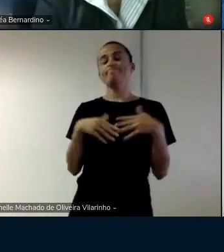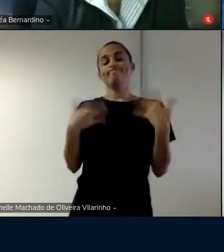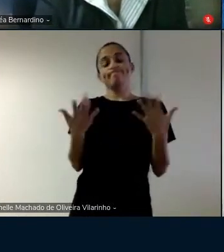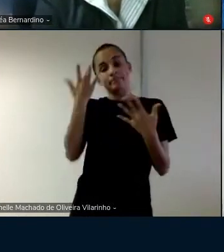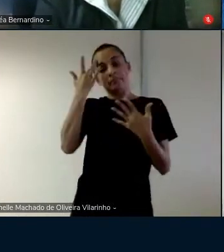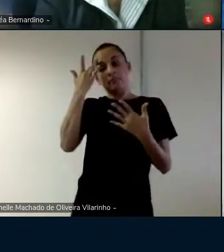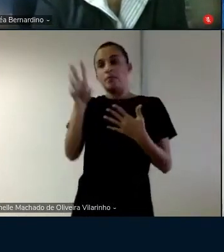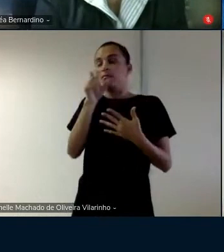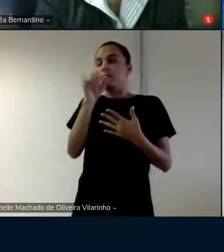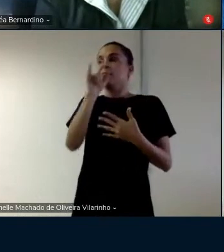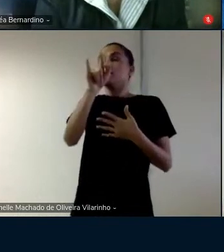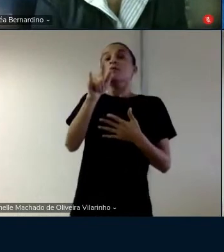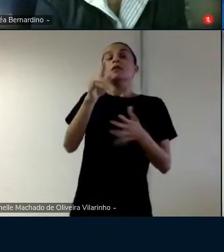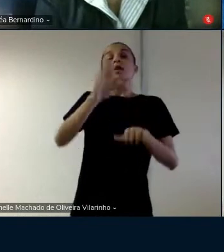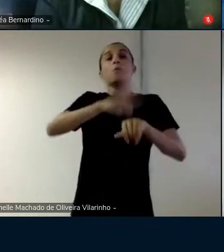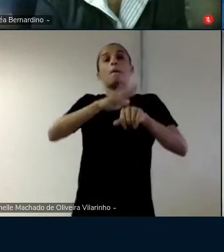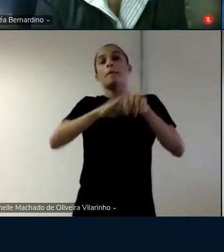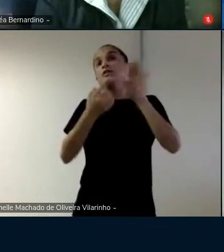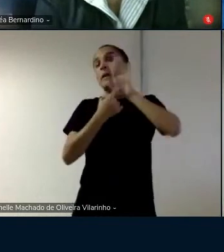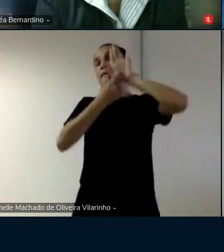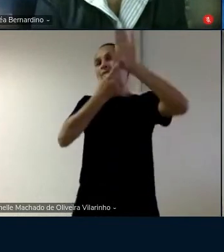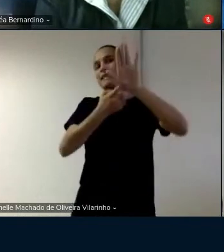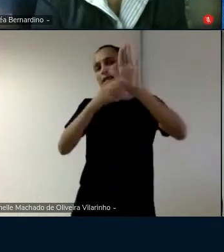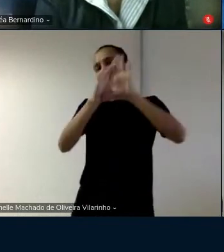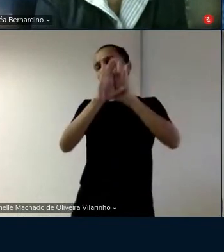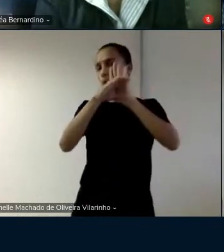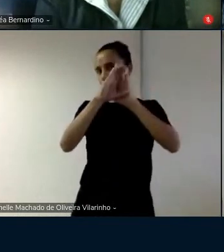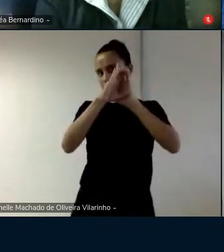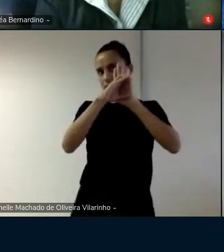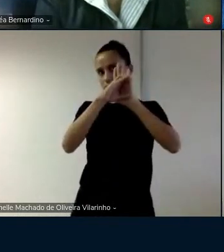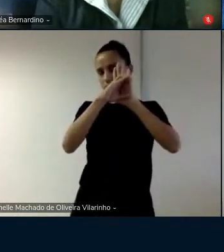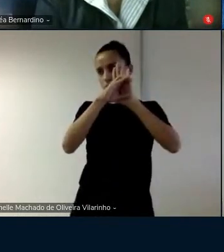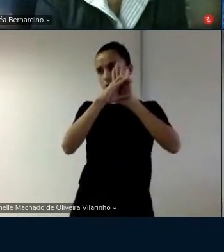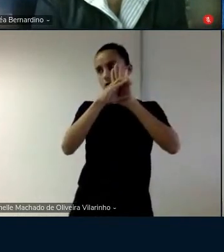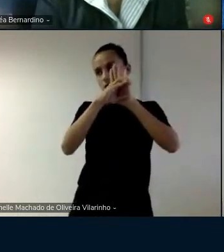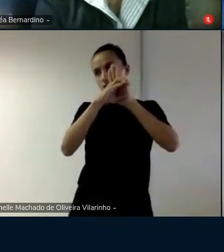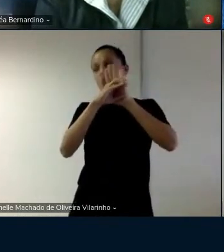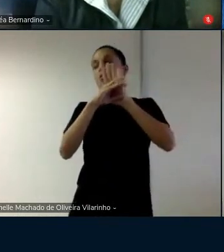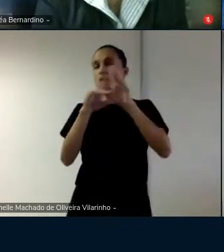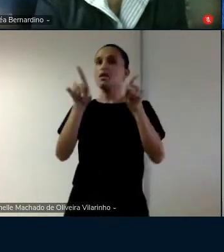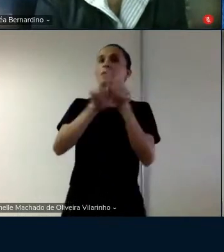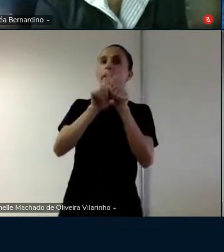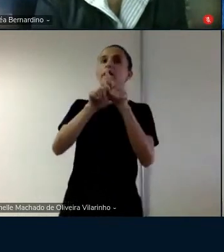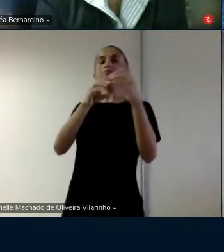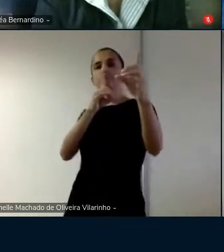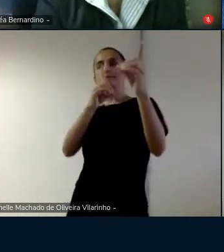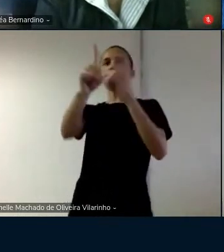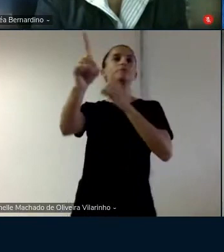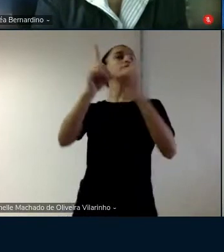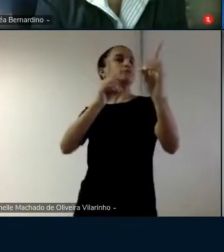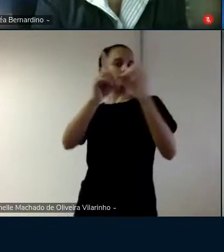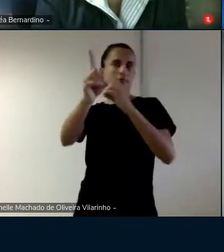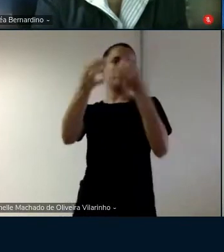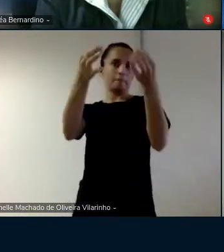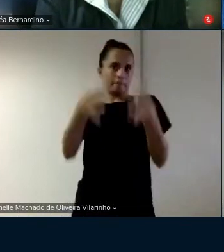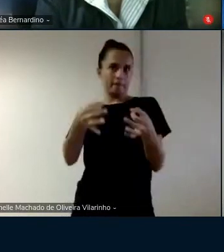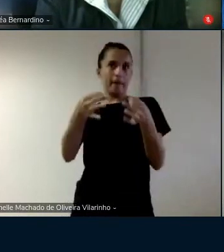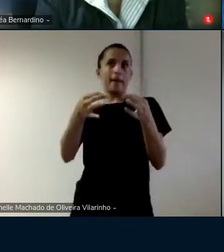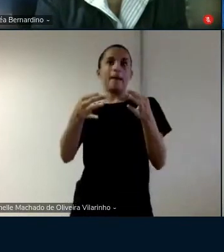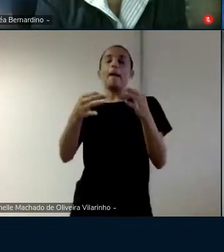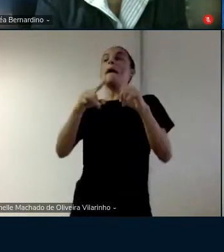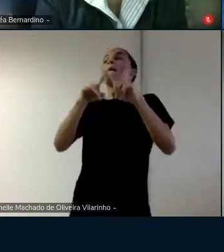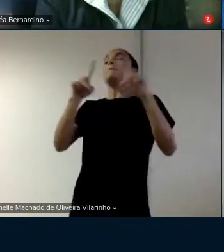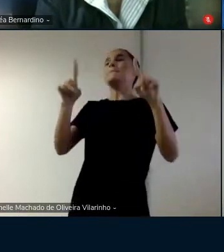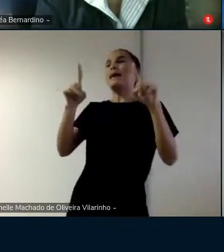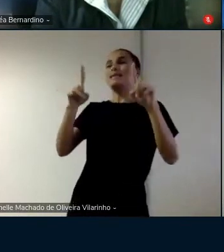isso aqui foi porque você tava apresentando o conceito e ao mesmo tempo você ia dialogando com eles mas aí depois quando você